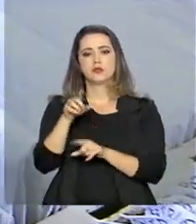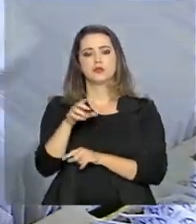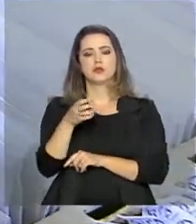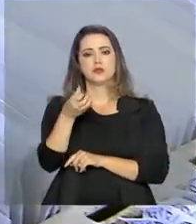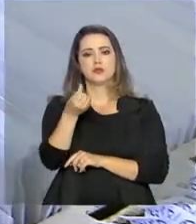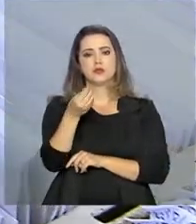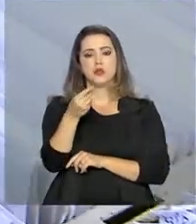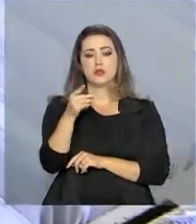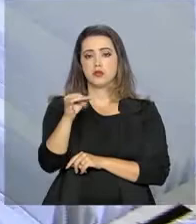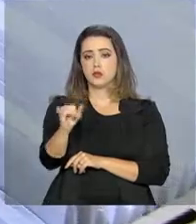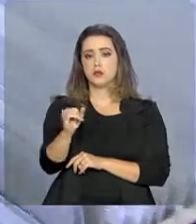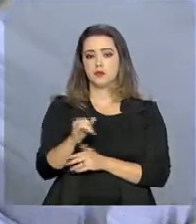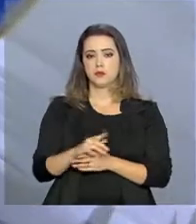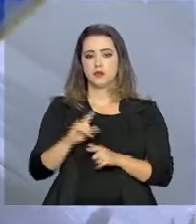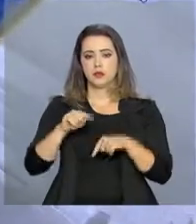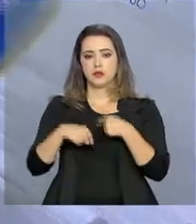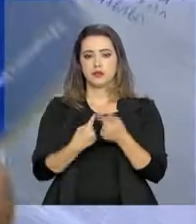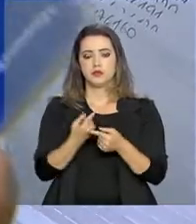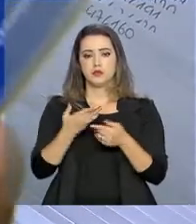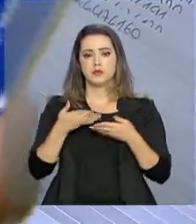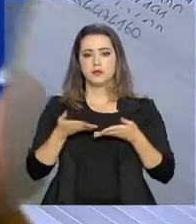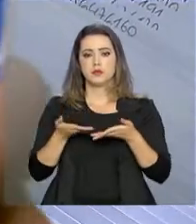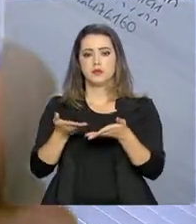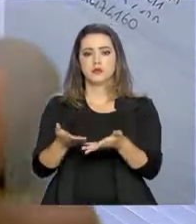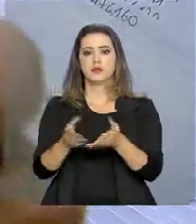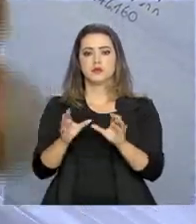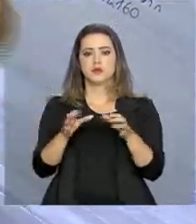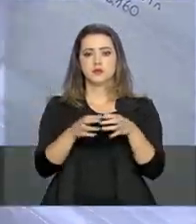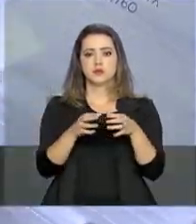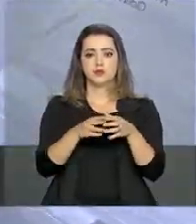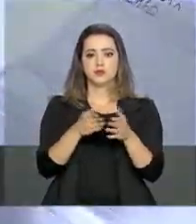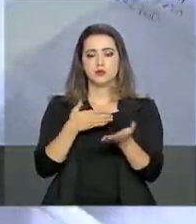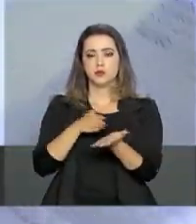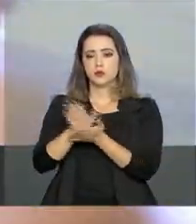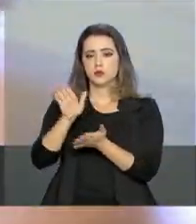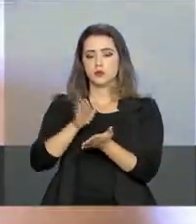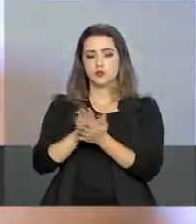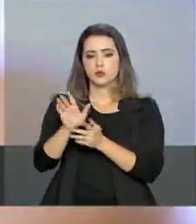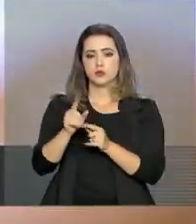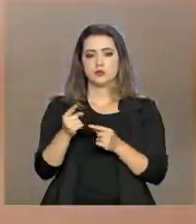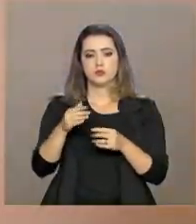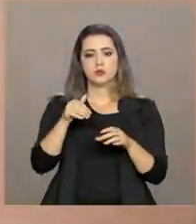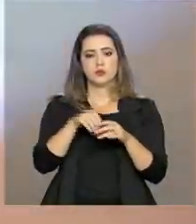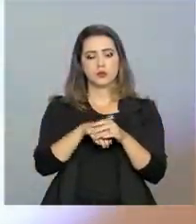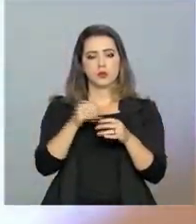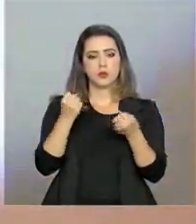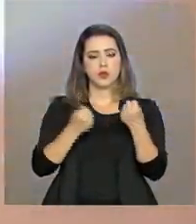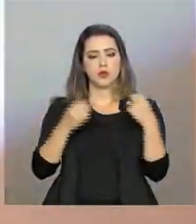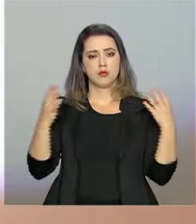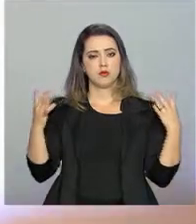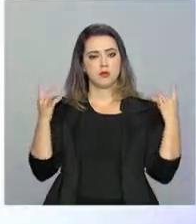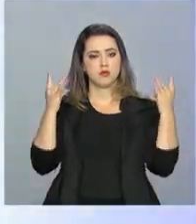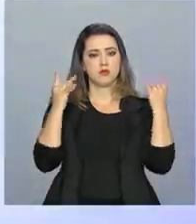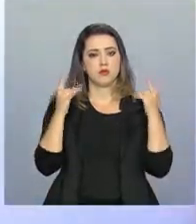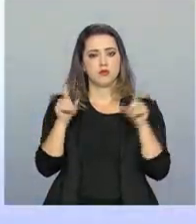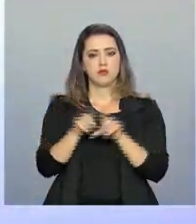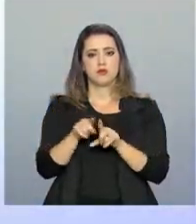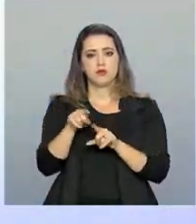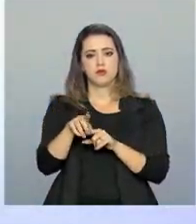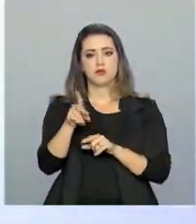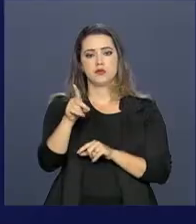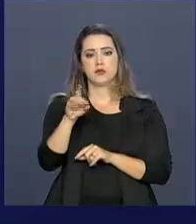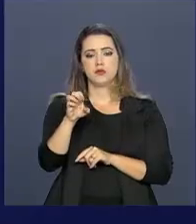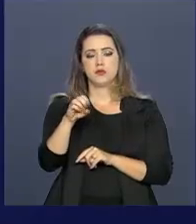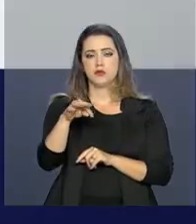por 60 dias. Depois, são enviados para o órgão de emissão do documento. Carteiras de motorista, por exemplo, vão para o